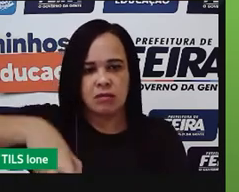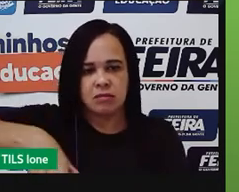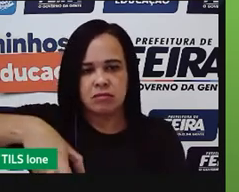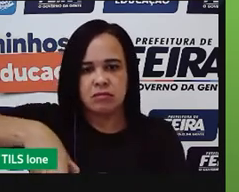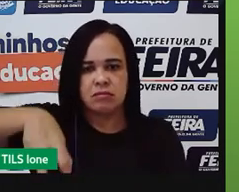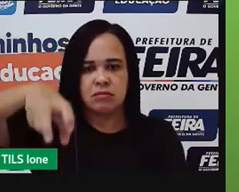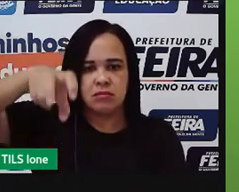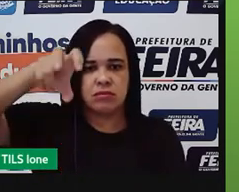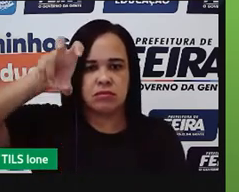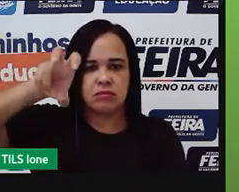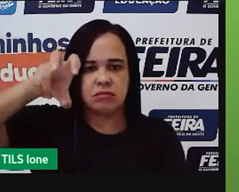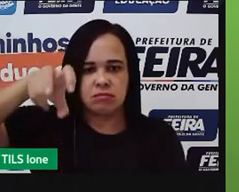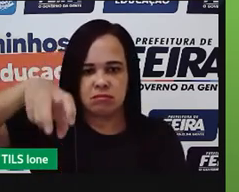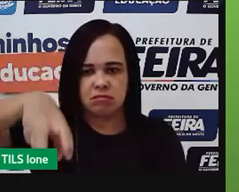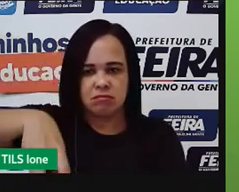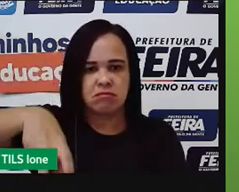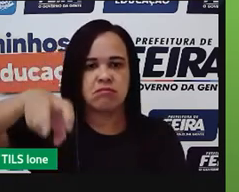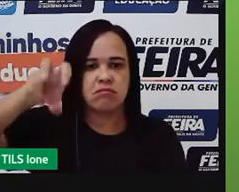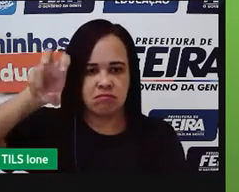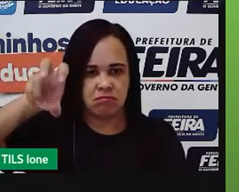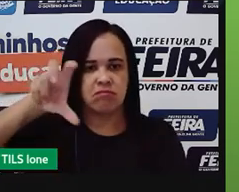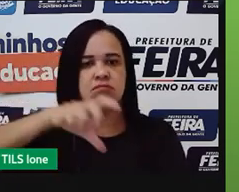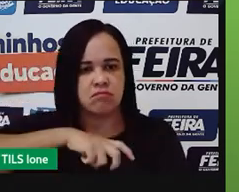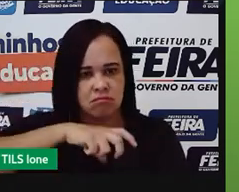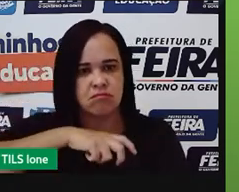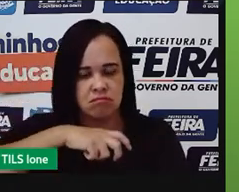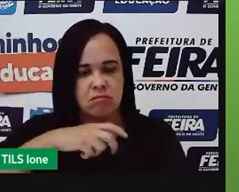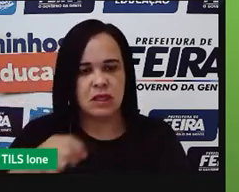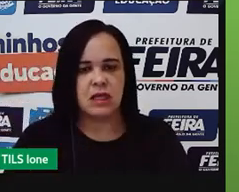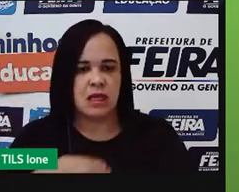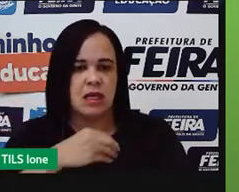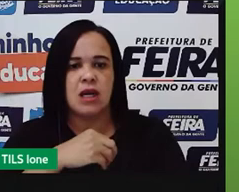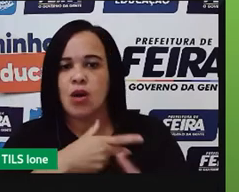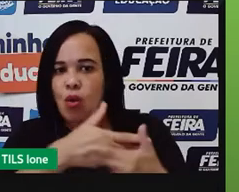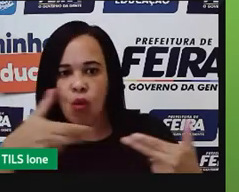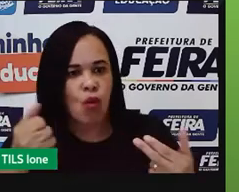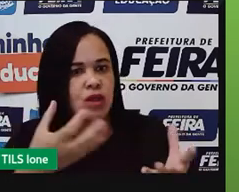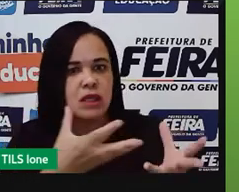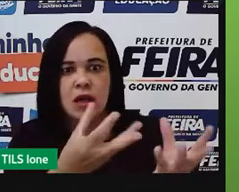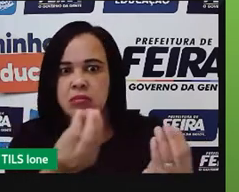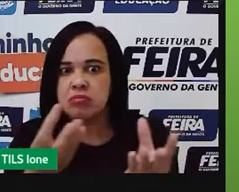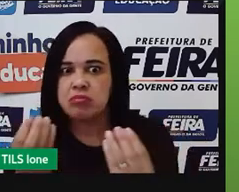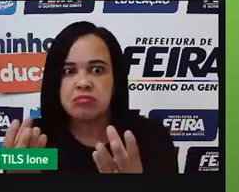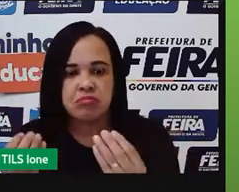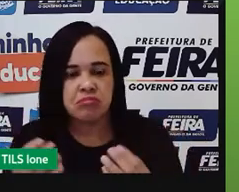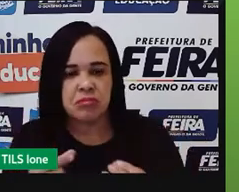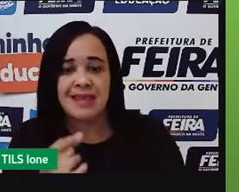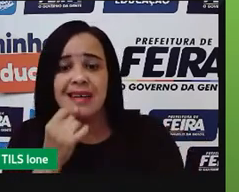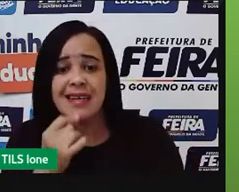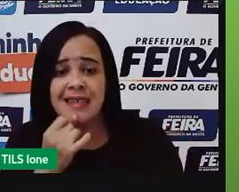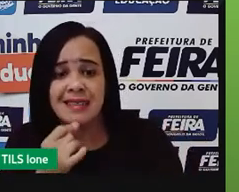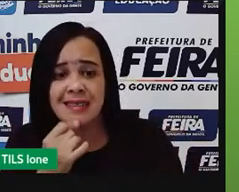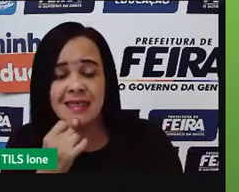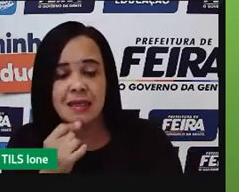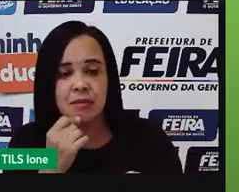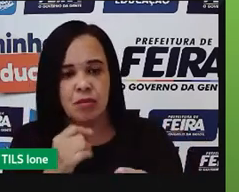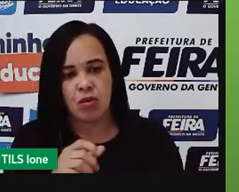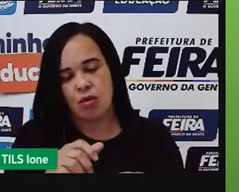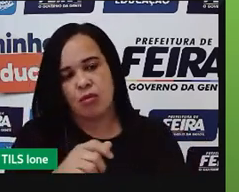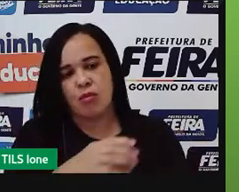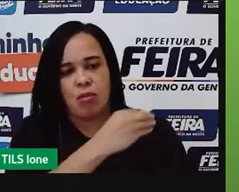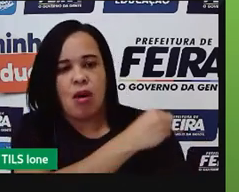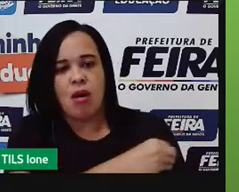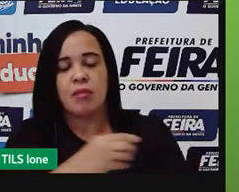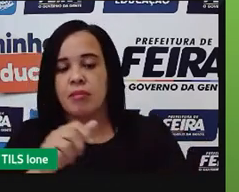entender um cultivo do algodão, por exemplo. Quando o agricultor ele vai